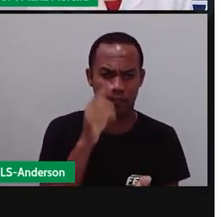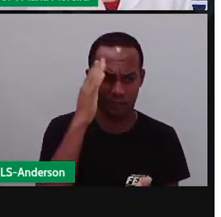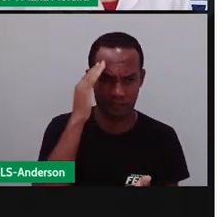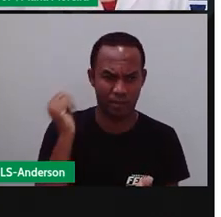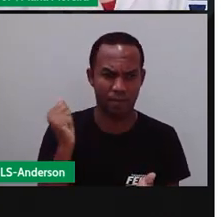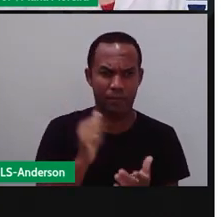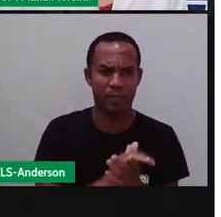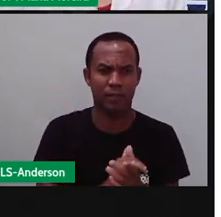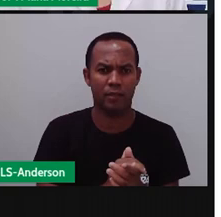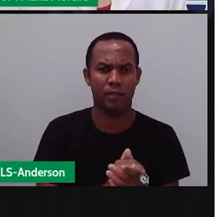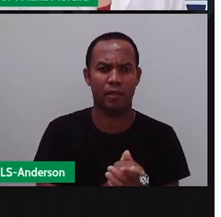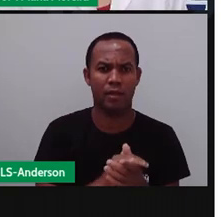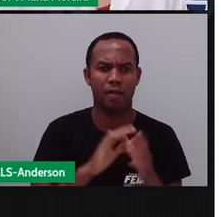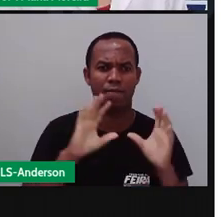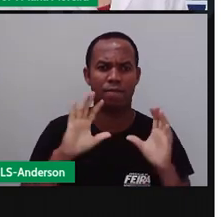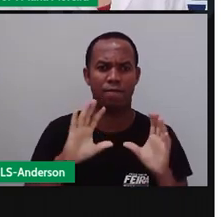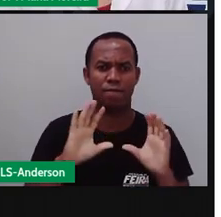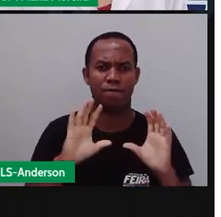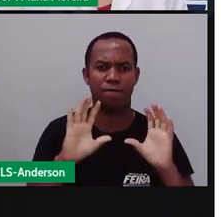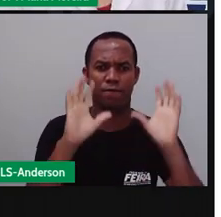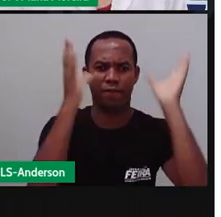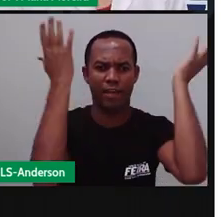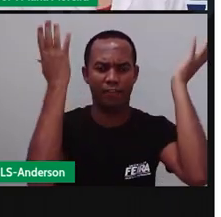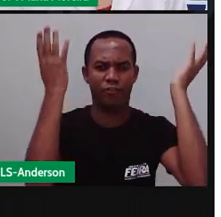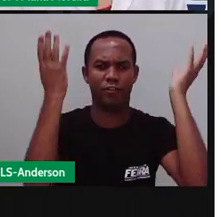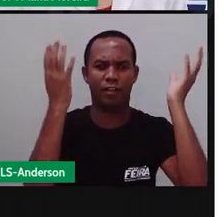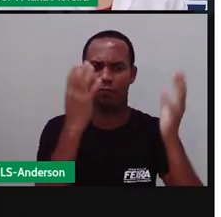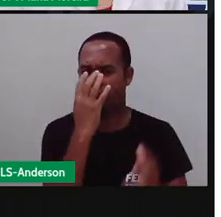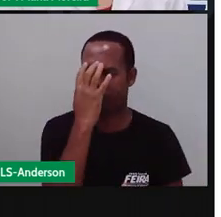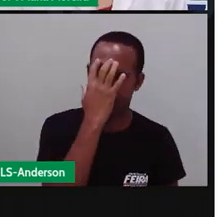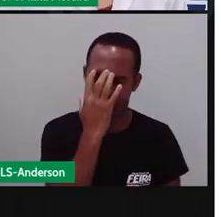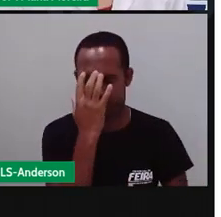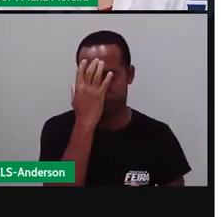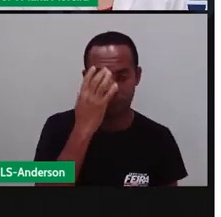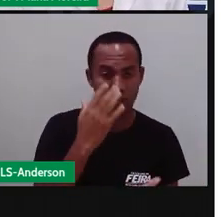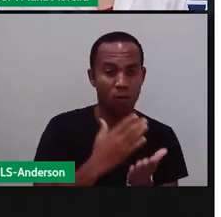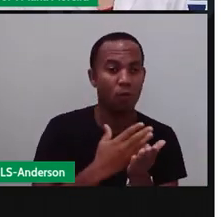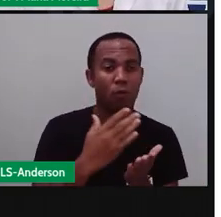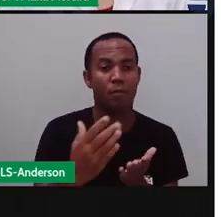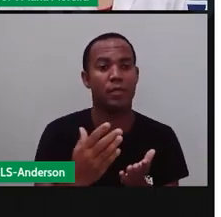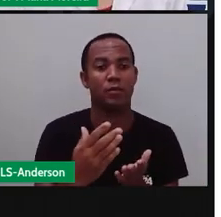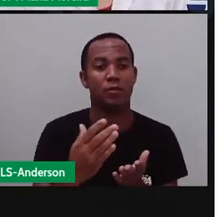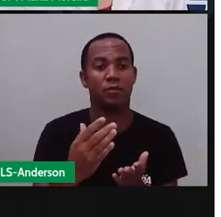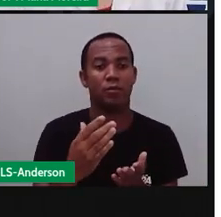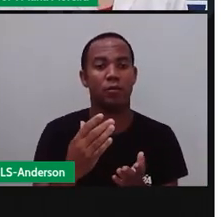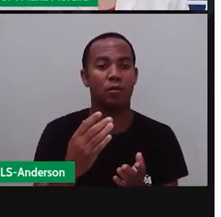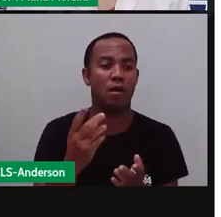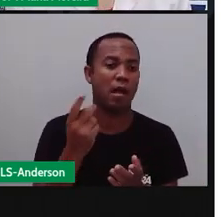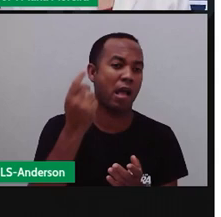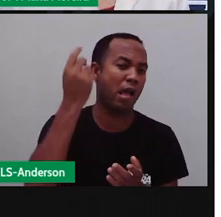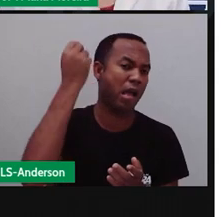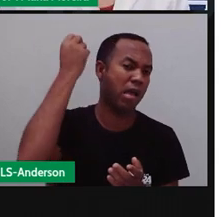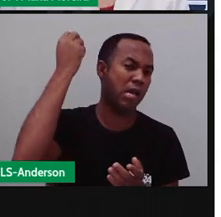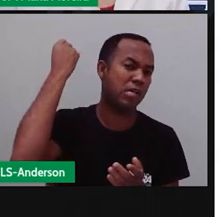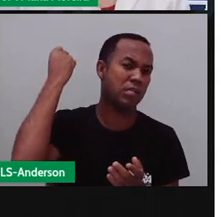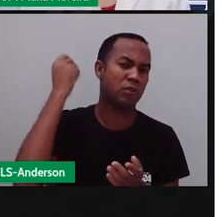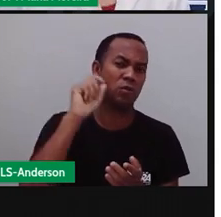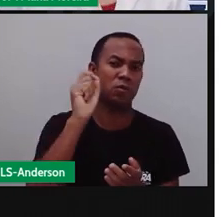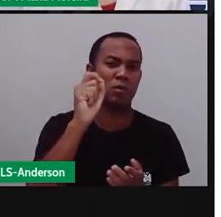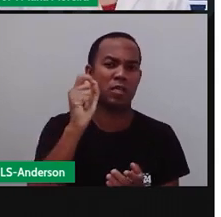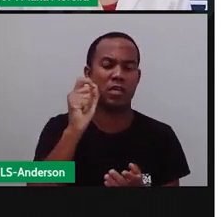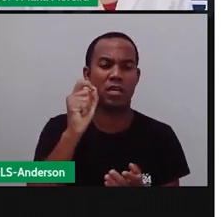que o carnaval se originou das festas do início da primavera no antigo